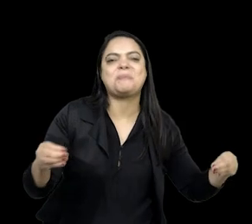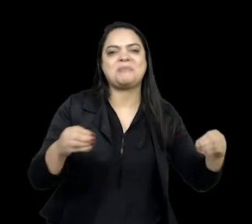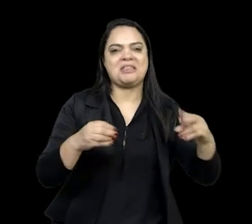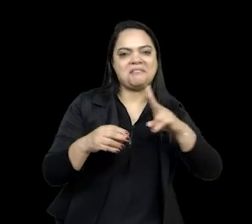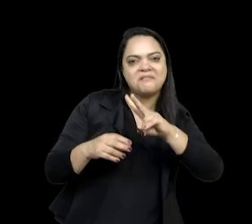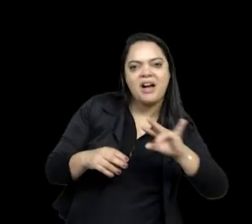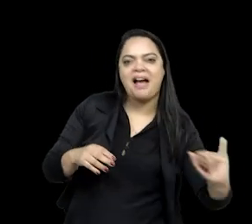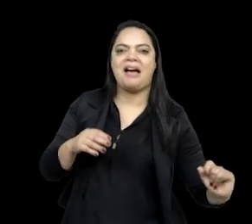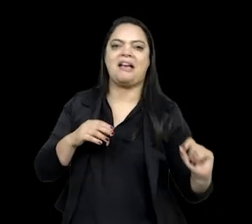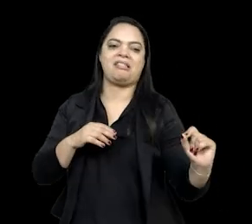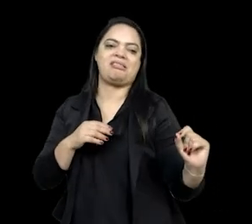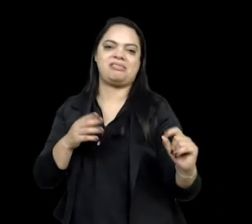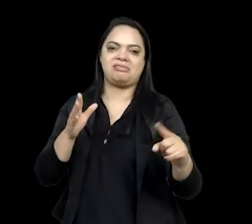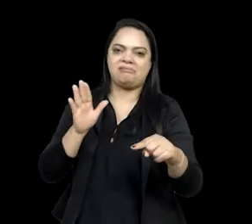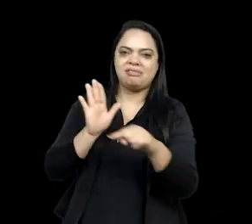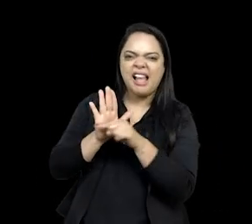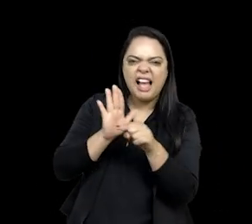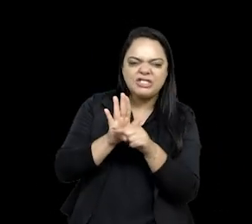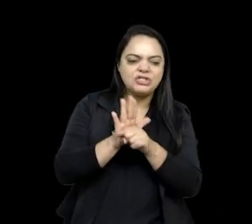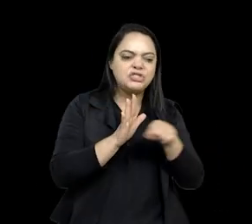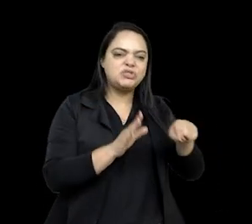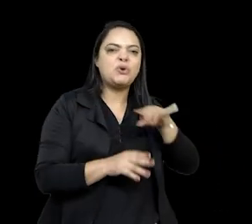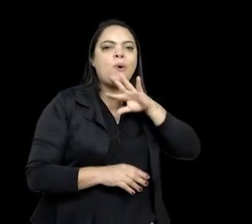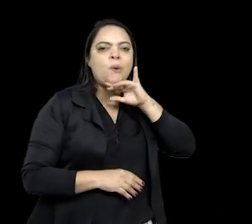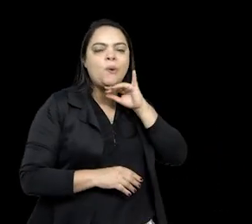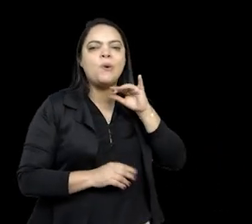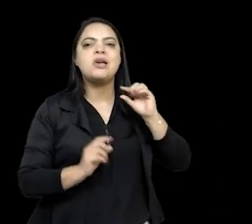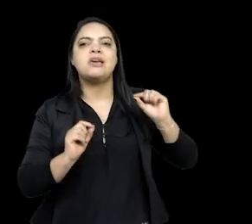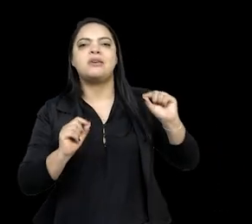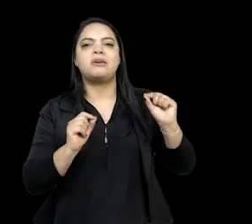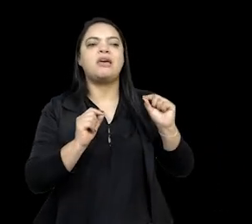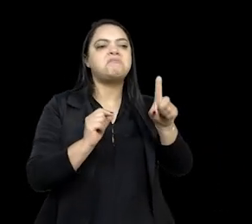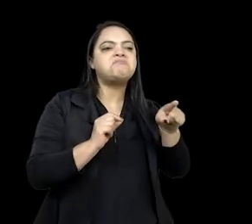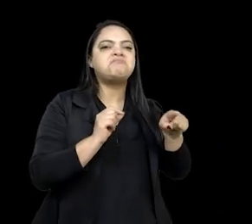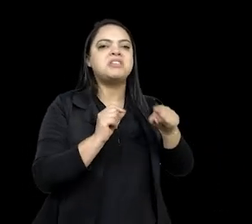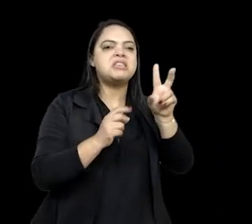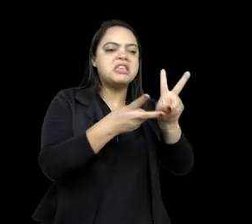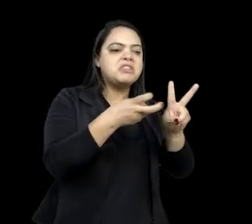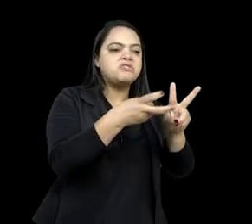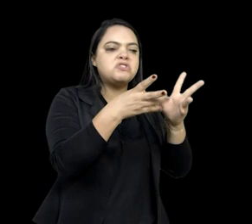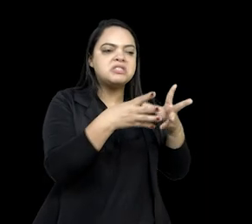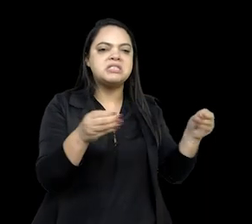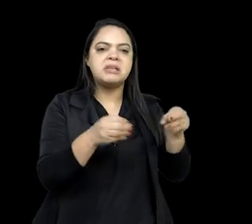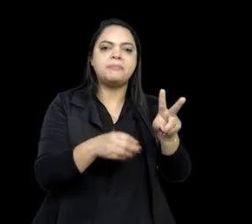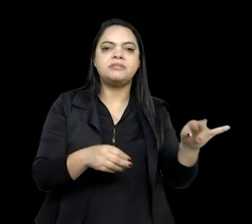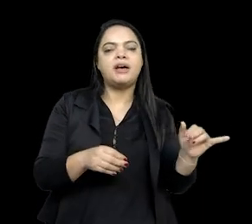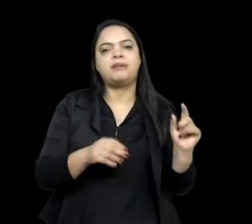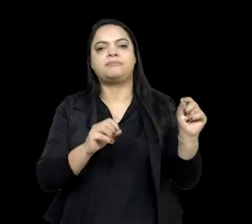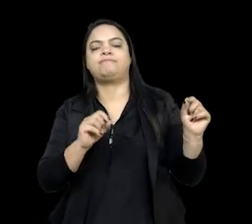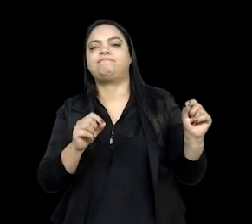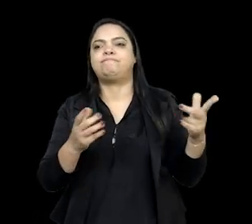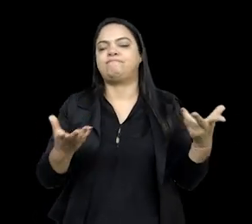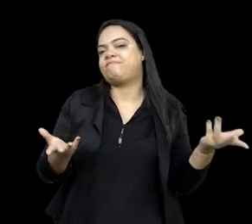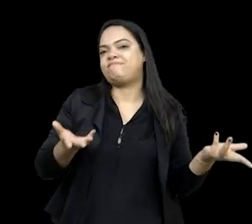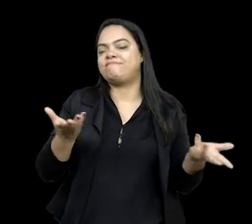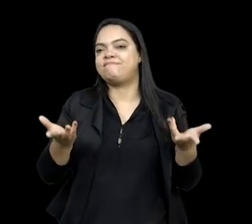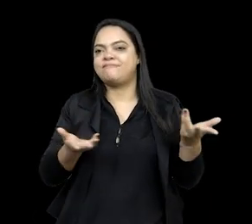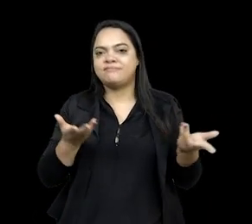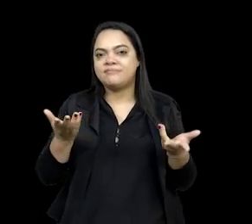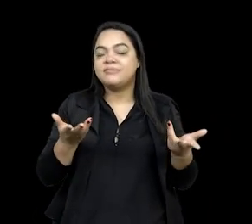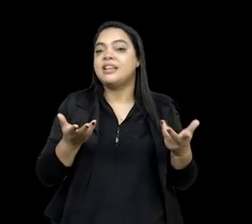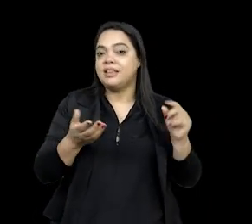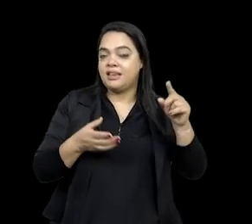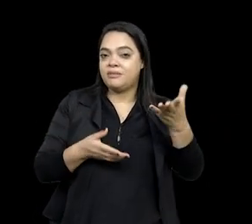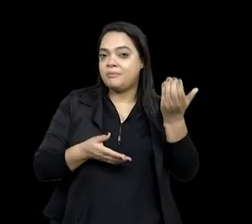negativas e bastante pessimistas, né, de que eles iam desaparecer, e que isso estava muito, era muito corrente no